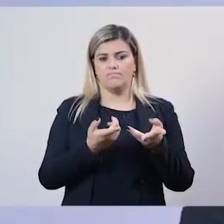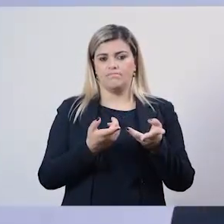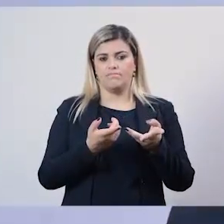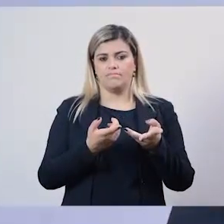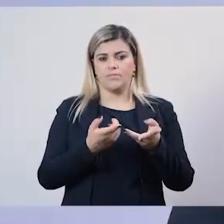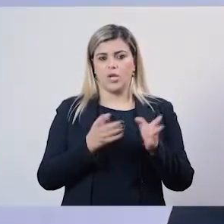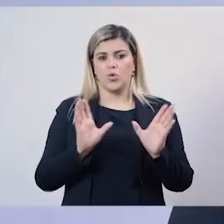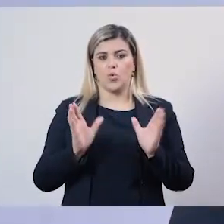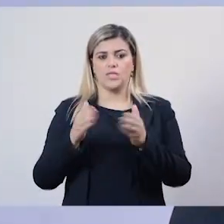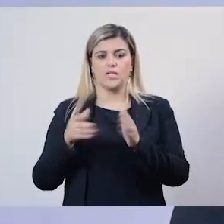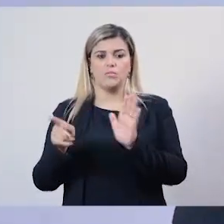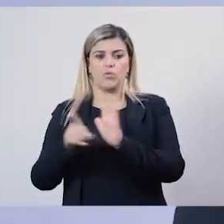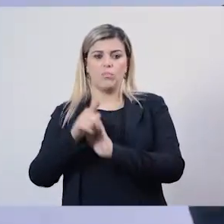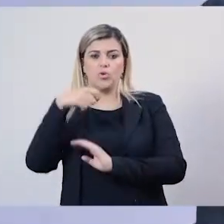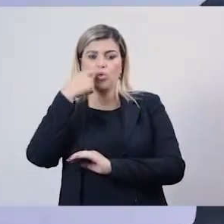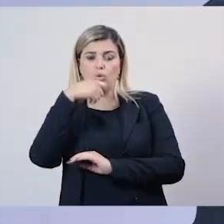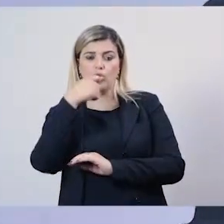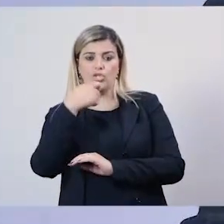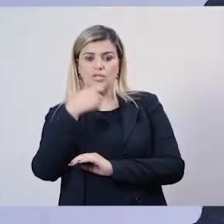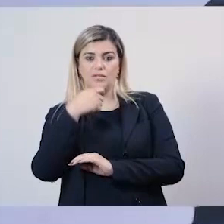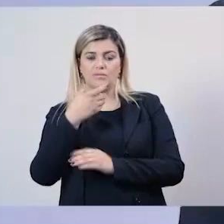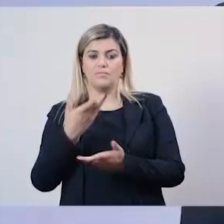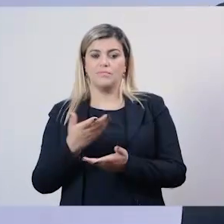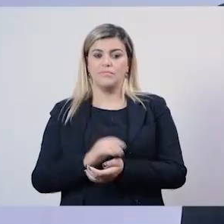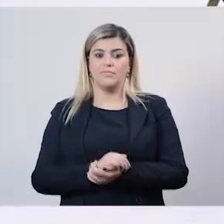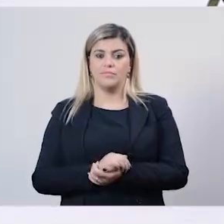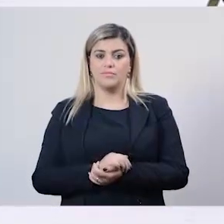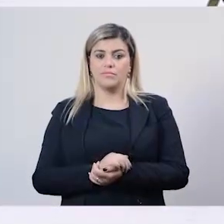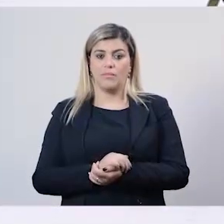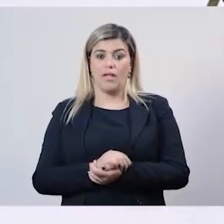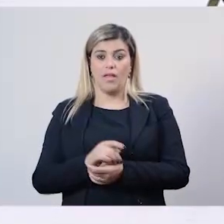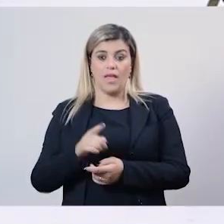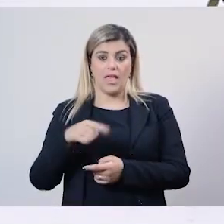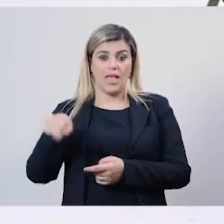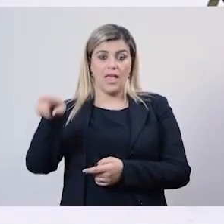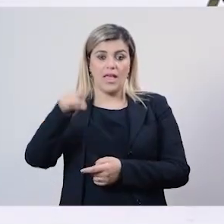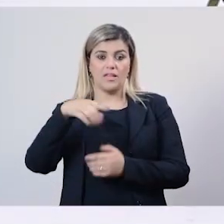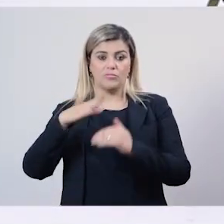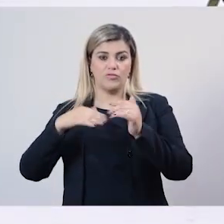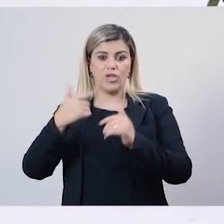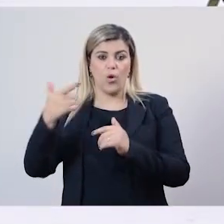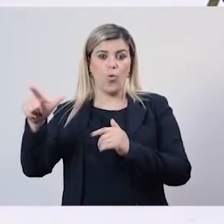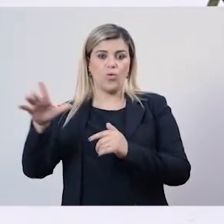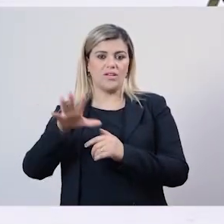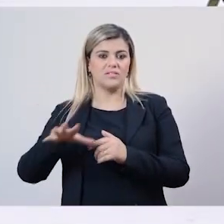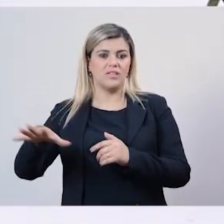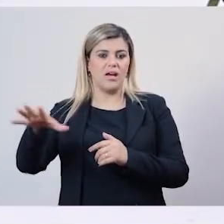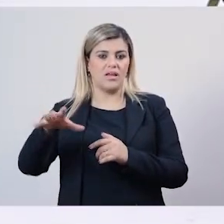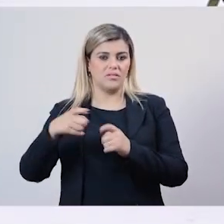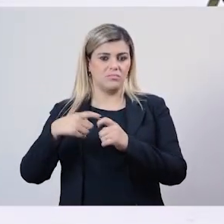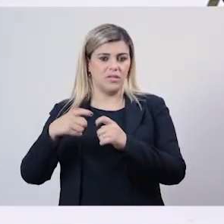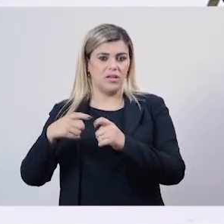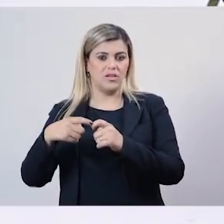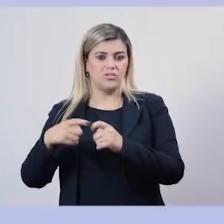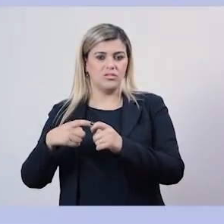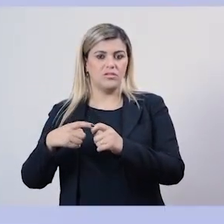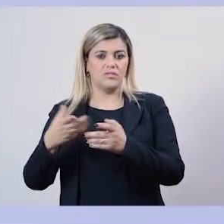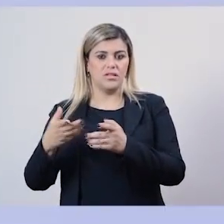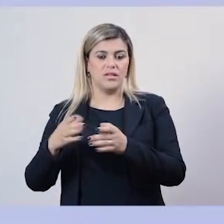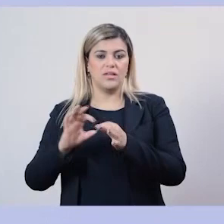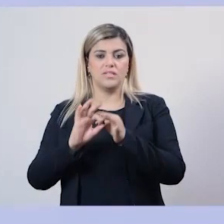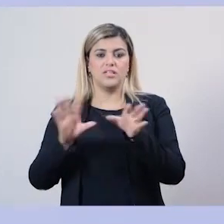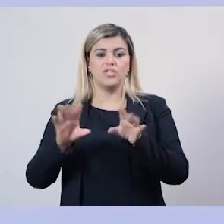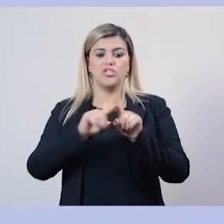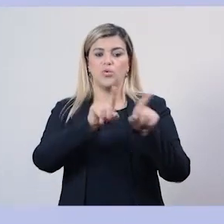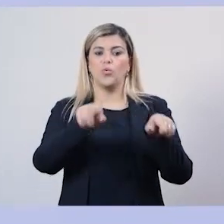Odontologia, eles cediam espaço e até mesmo alguma consultoria. Porque a sede do Gofito